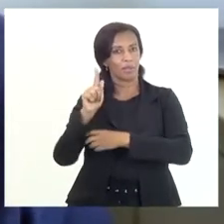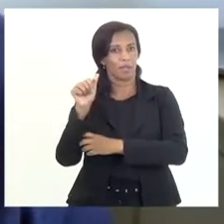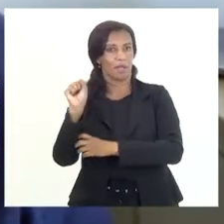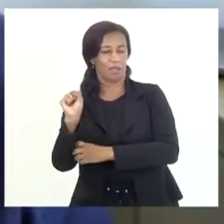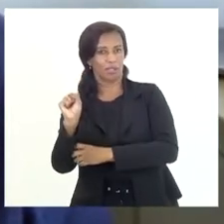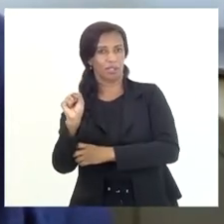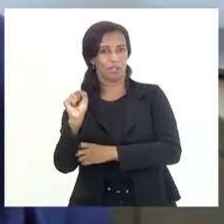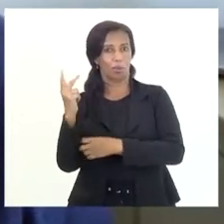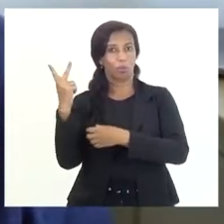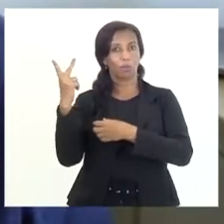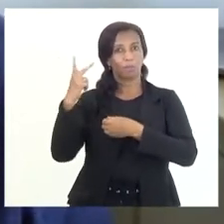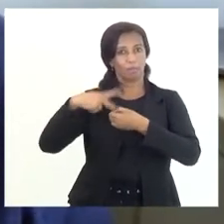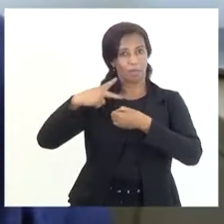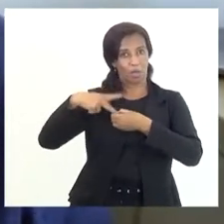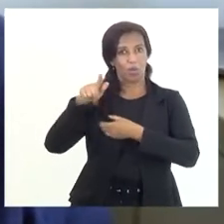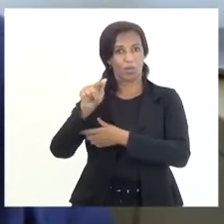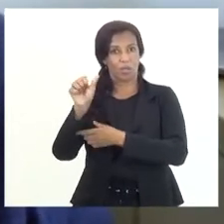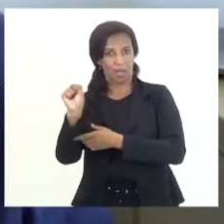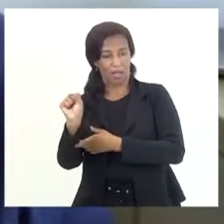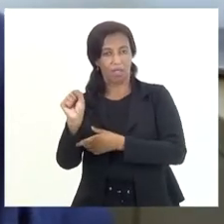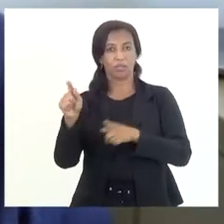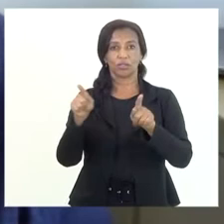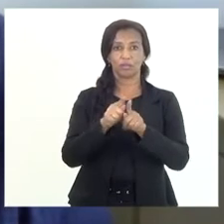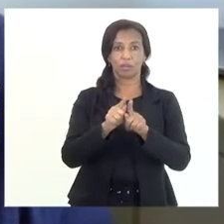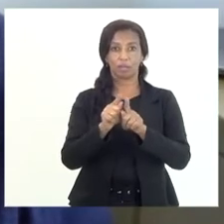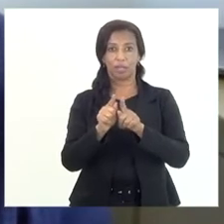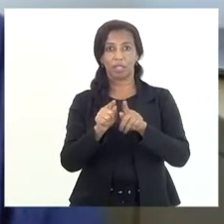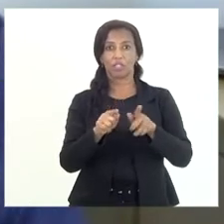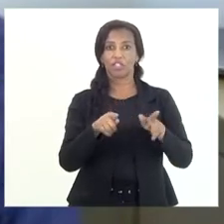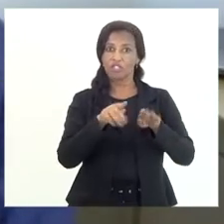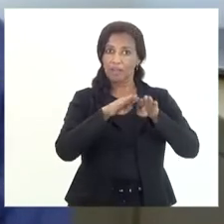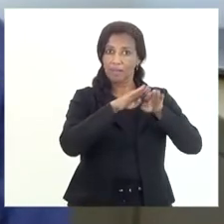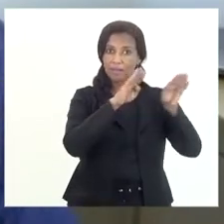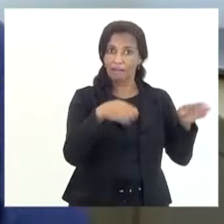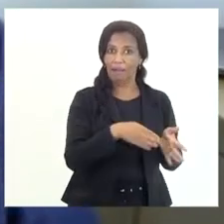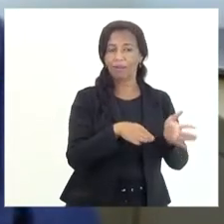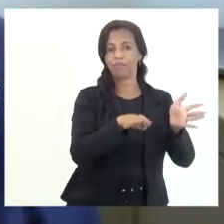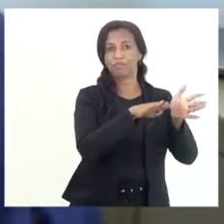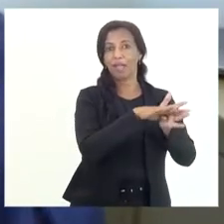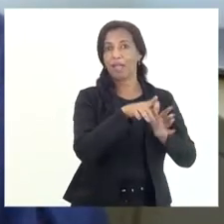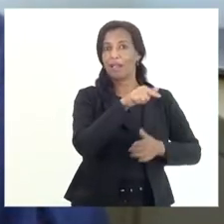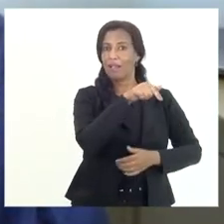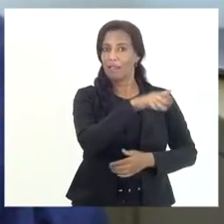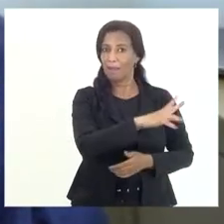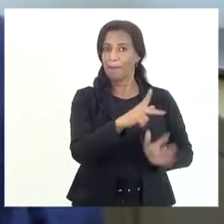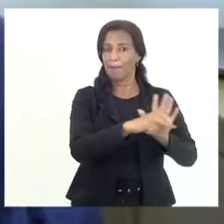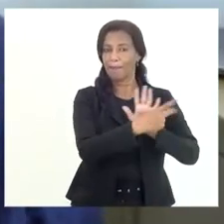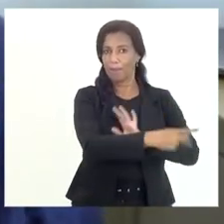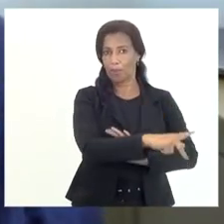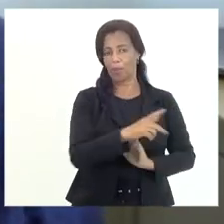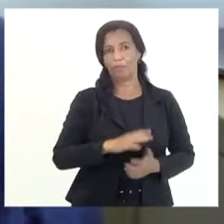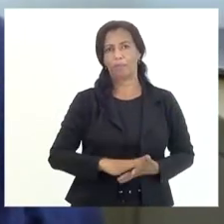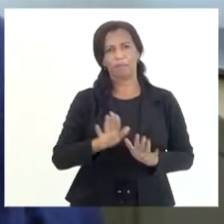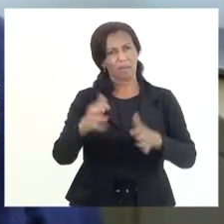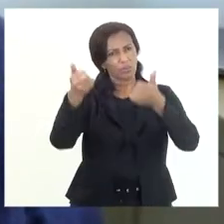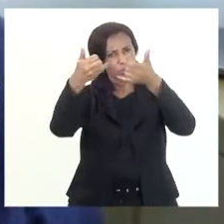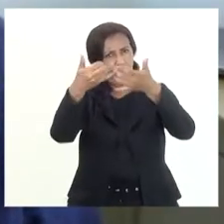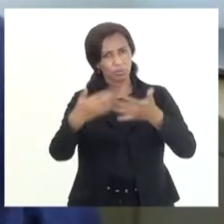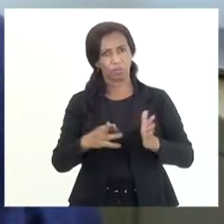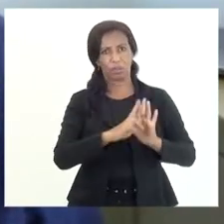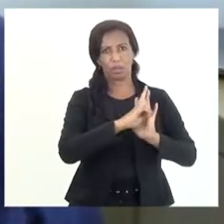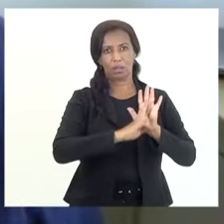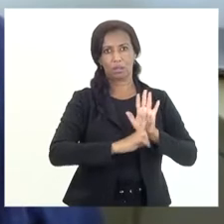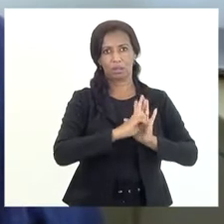assambarcado também lá na PG3. Mas o senhor está informando que o não tributário, os senhores citam nos relatórios,